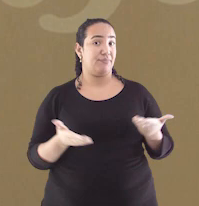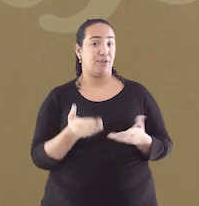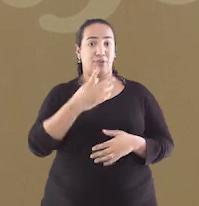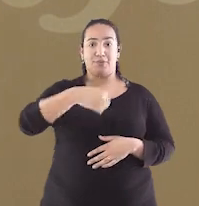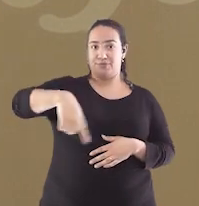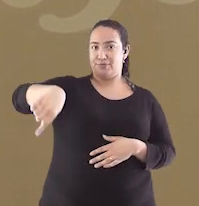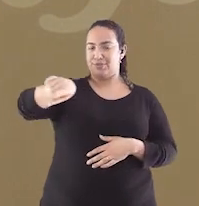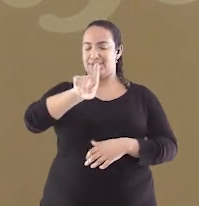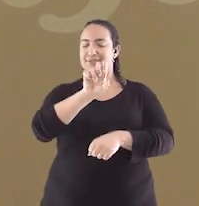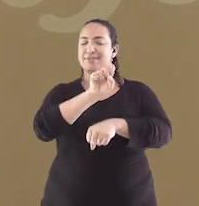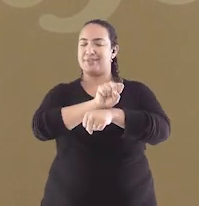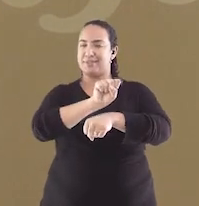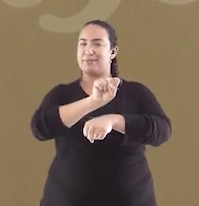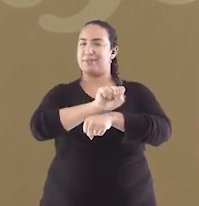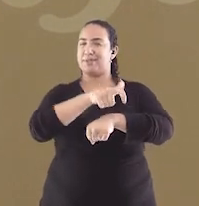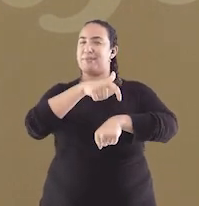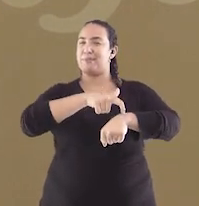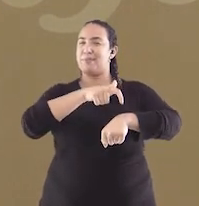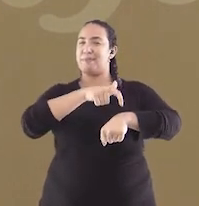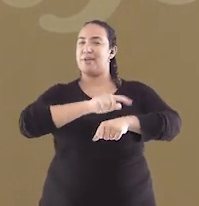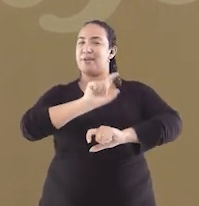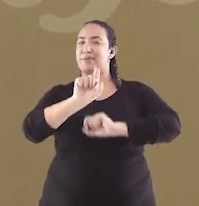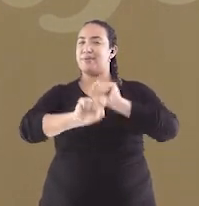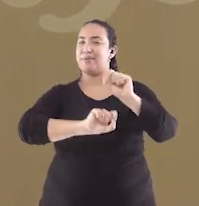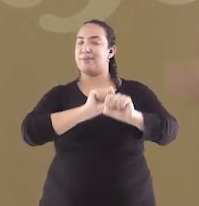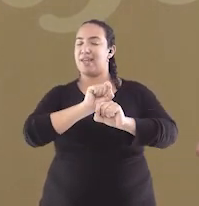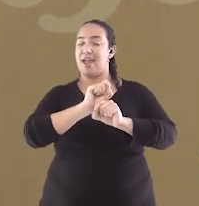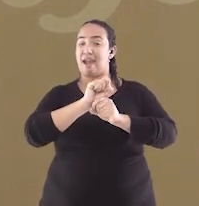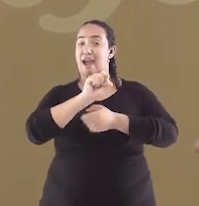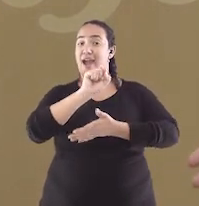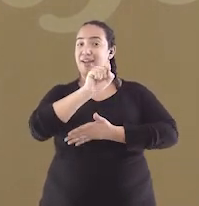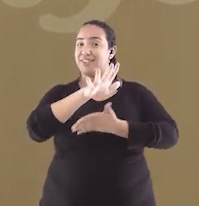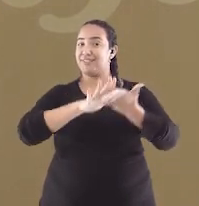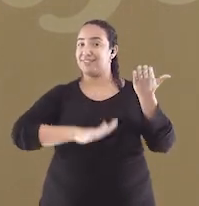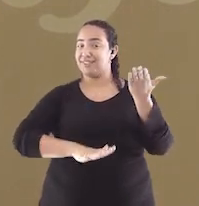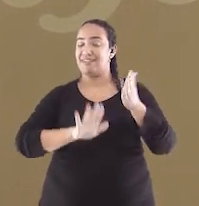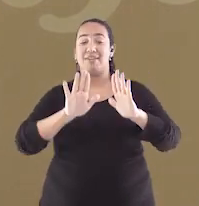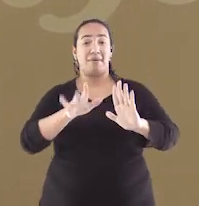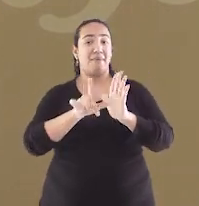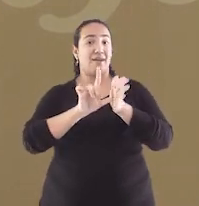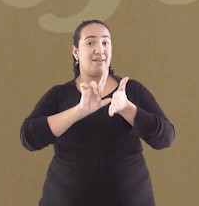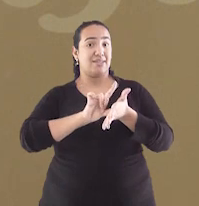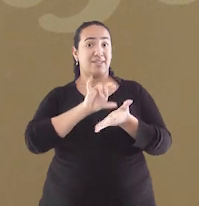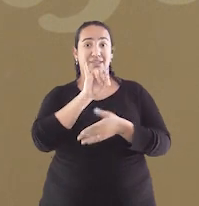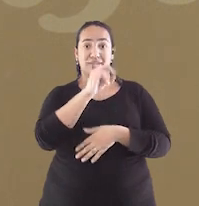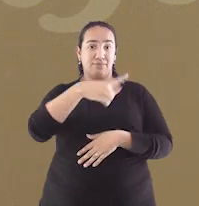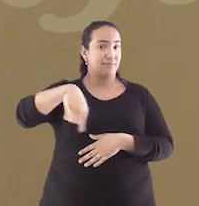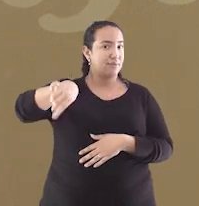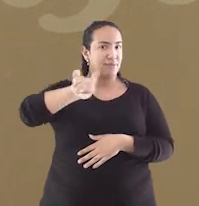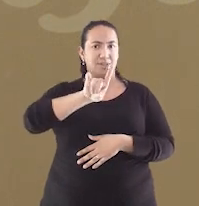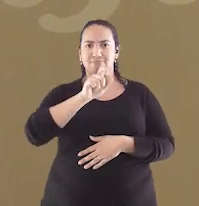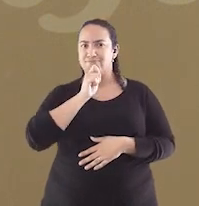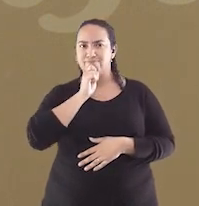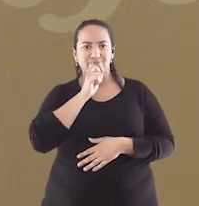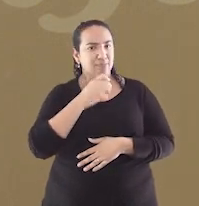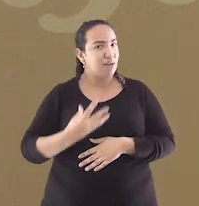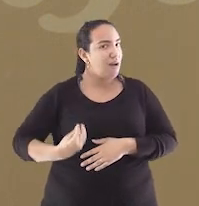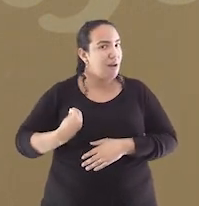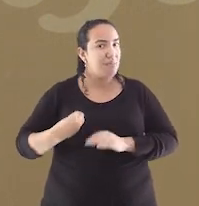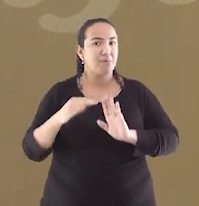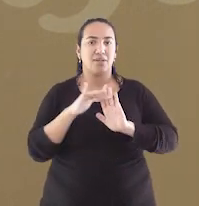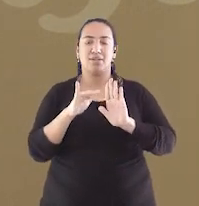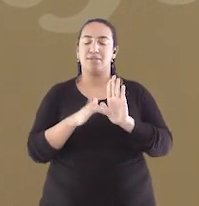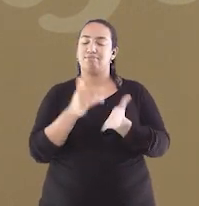a hora que vocês estavam tanto esperando. O nosso super quiz de história. Mas antes, se você ainda não marcou presença na nossa